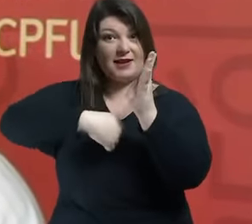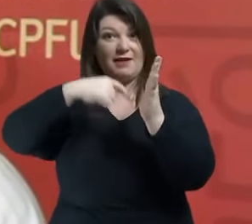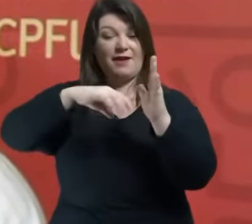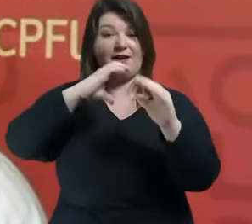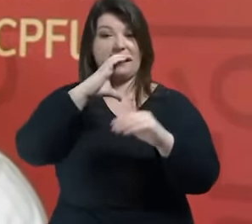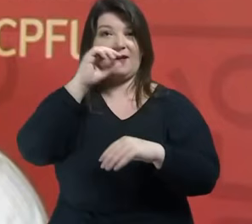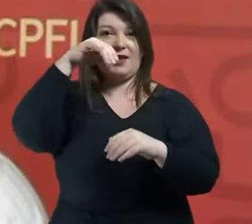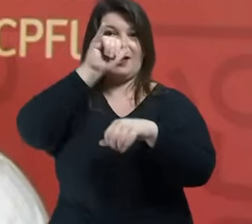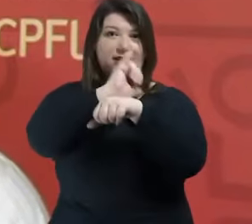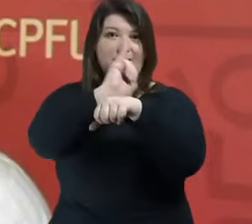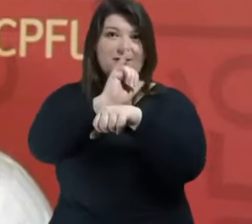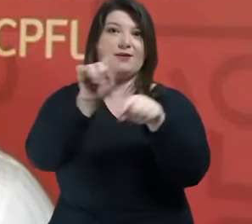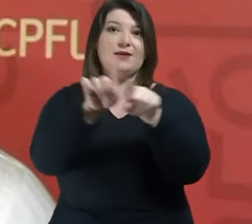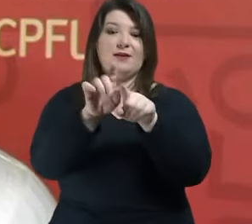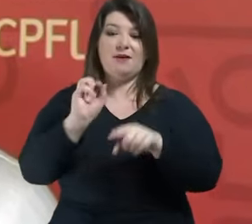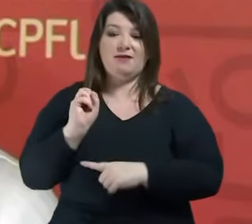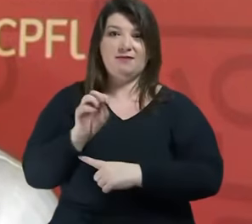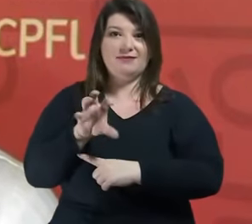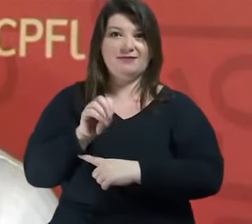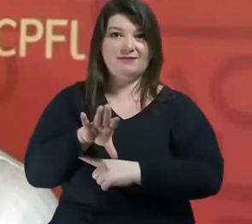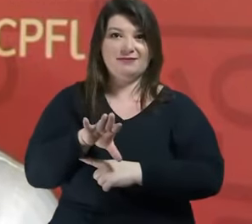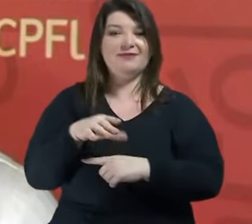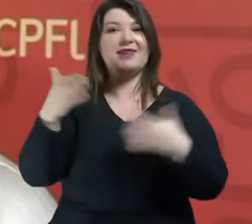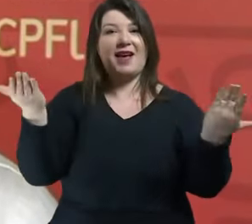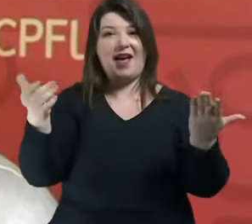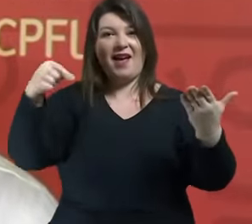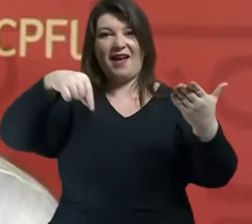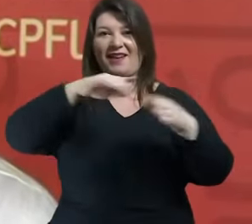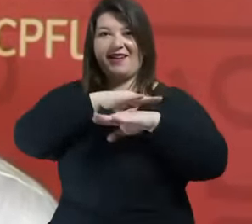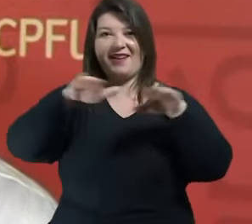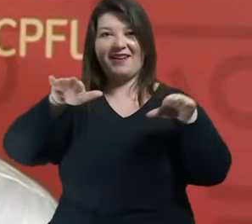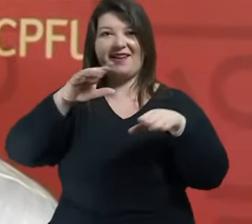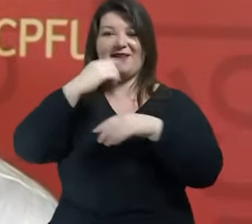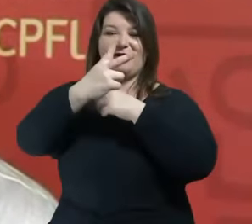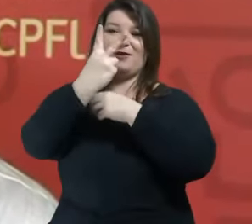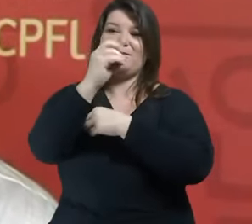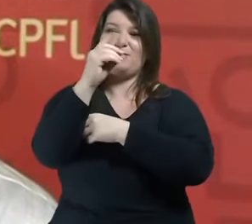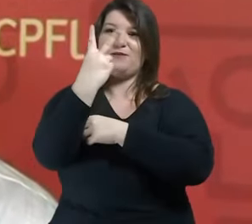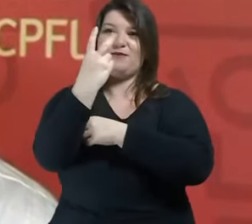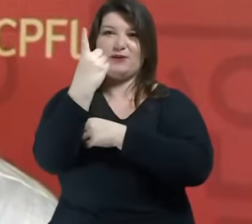notificações nós ficamos por aqui e nos vemos em 2021 abraços